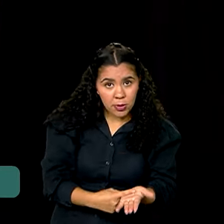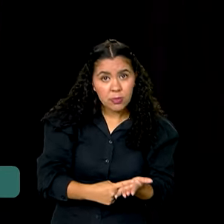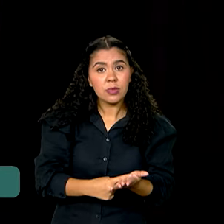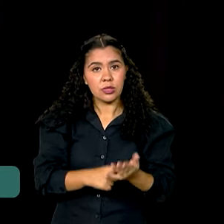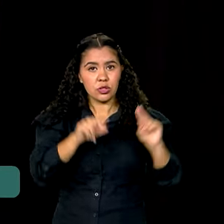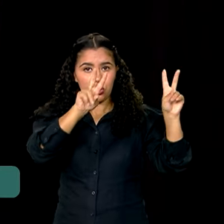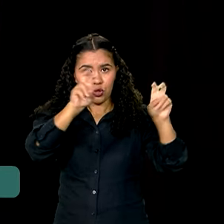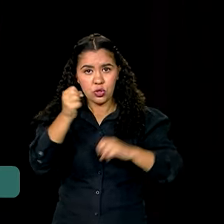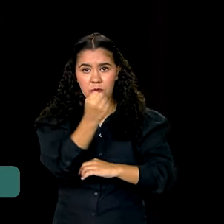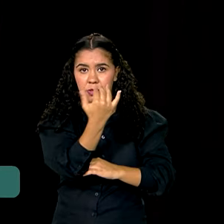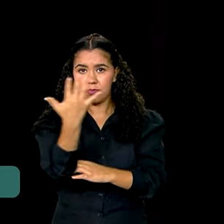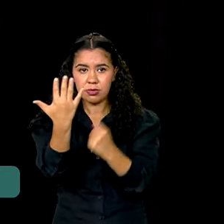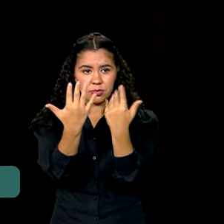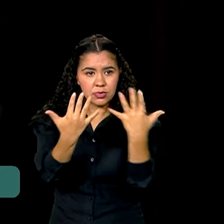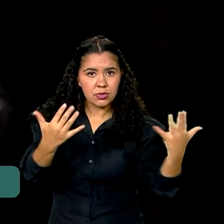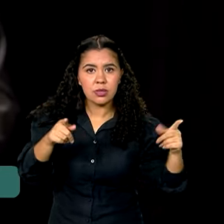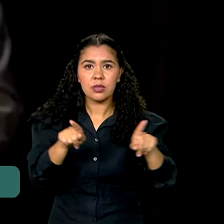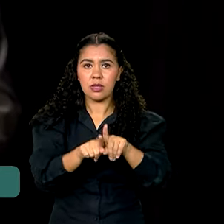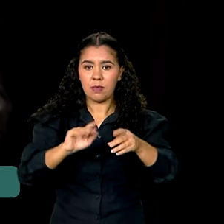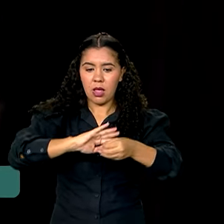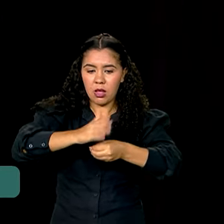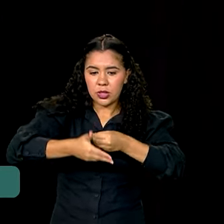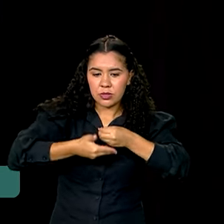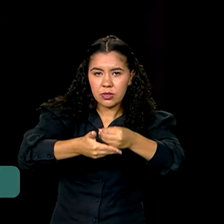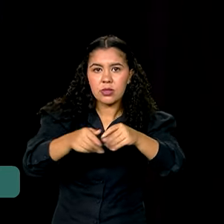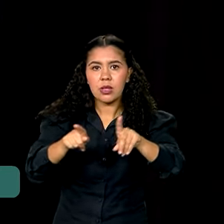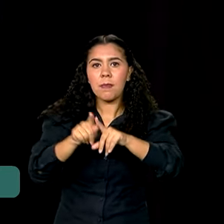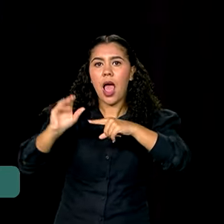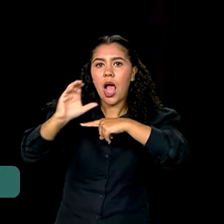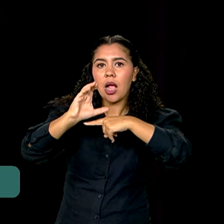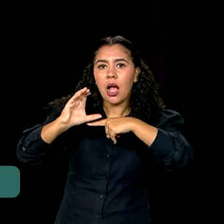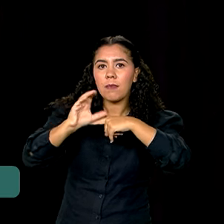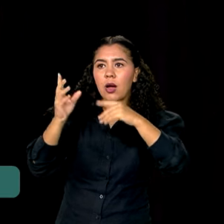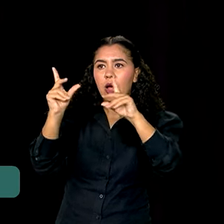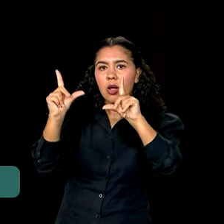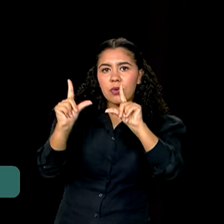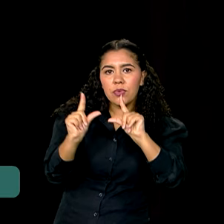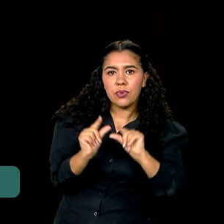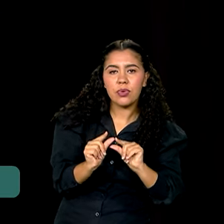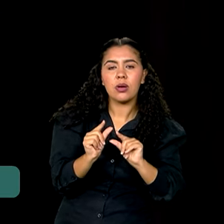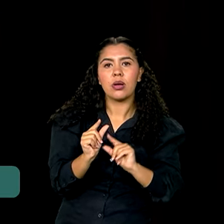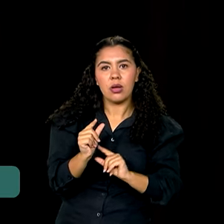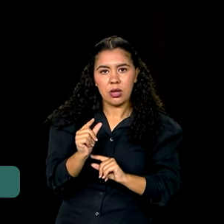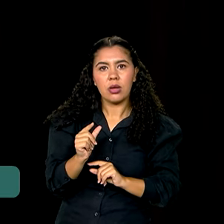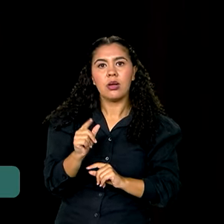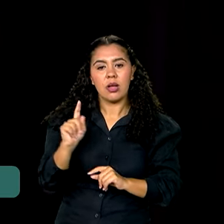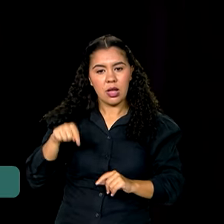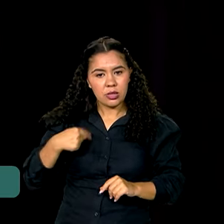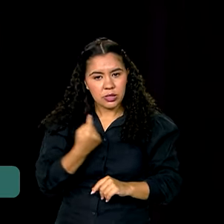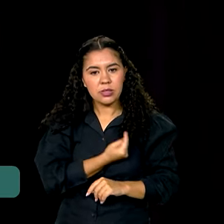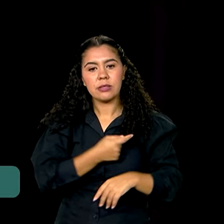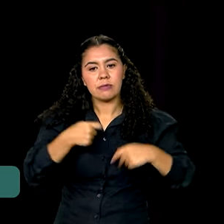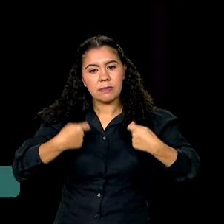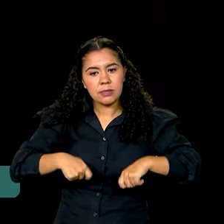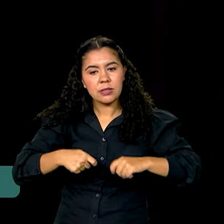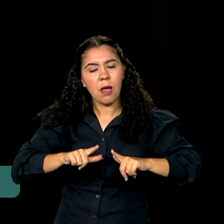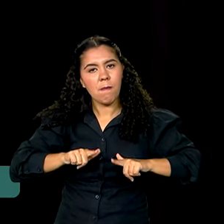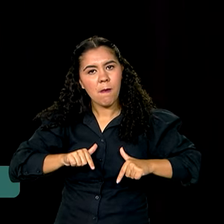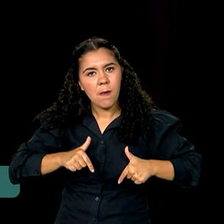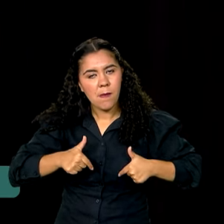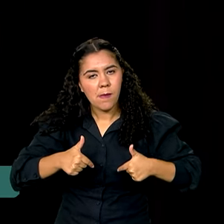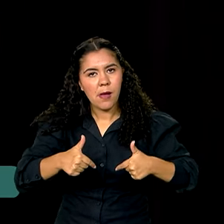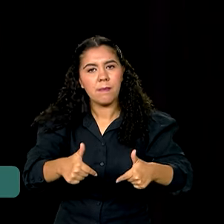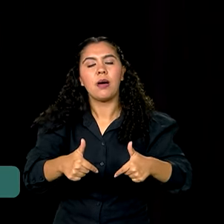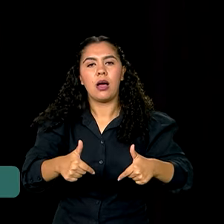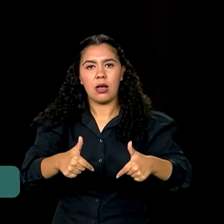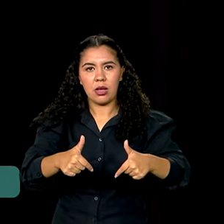verde, com a sustentabilidade, com a descarbonização, menos recursos nós vamos ter que despender para enfrentar a